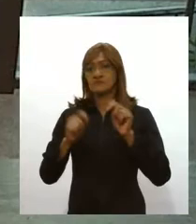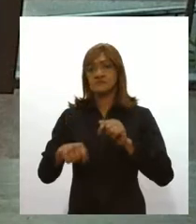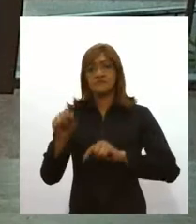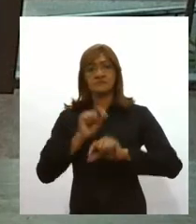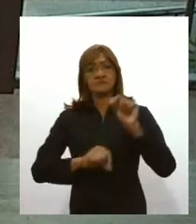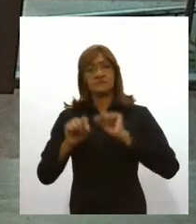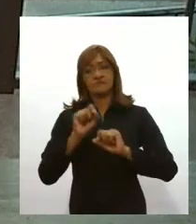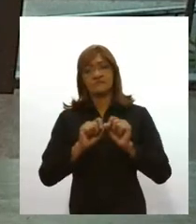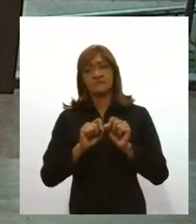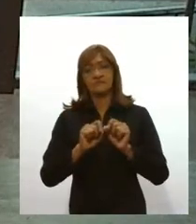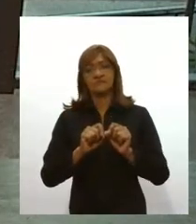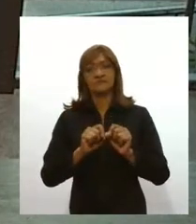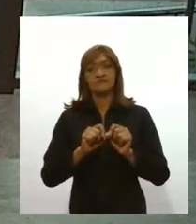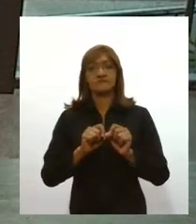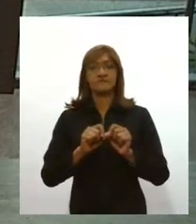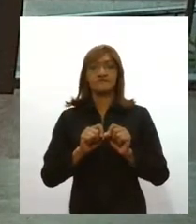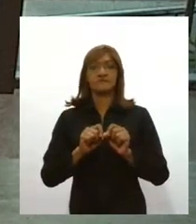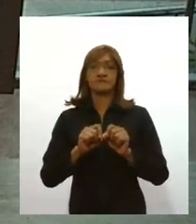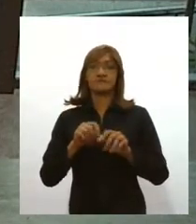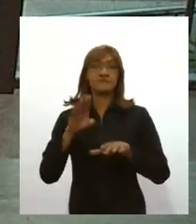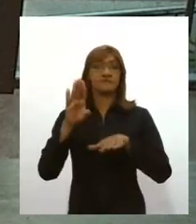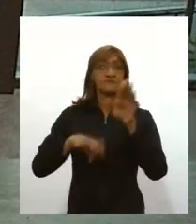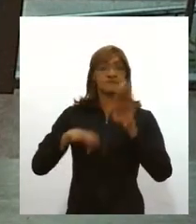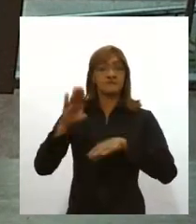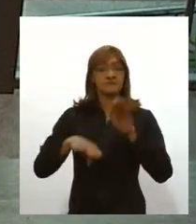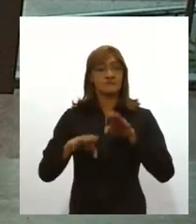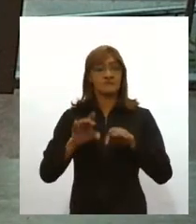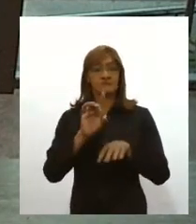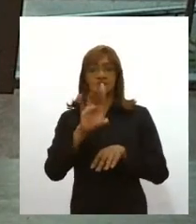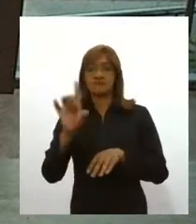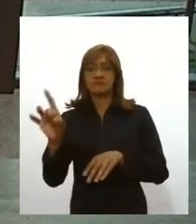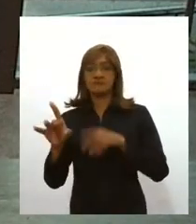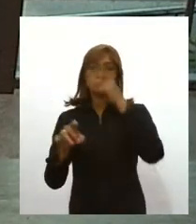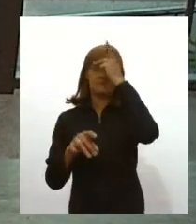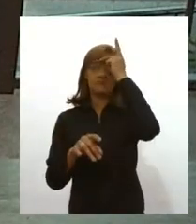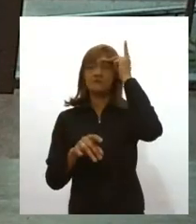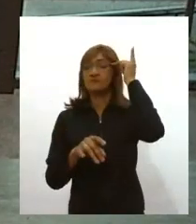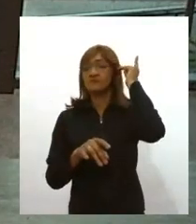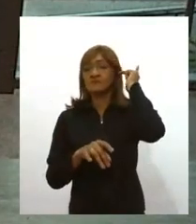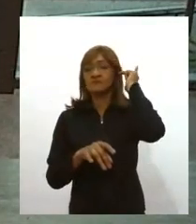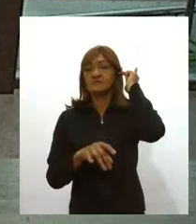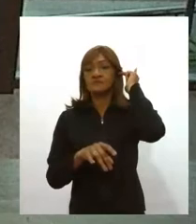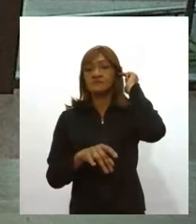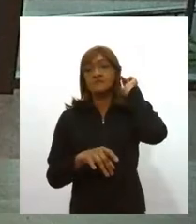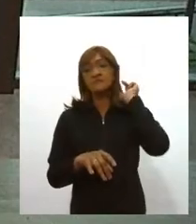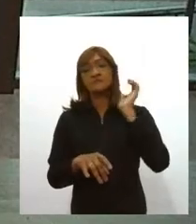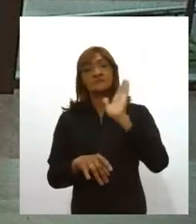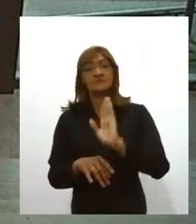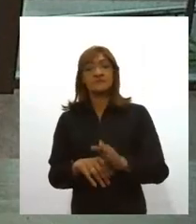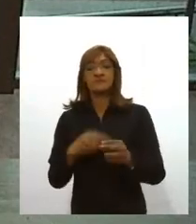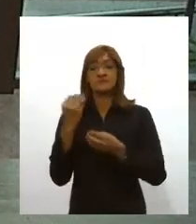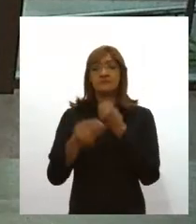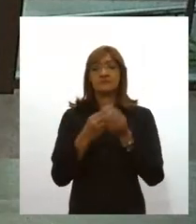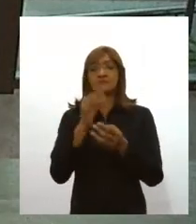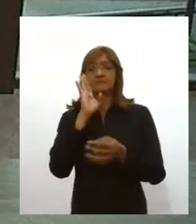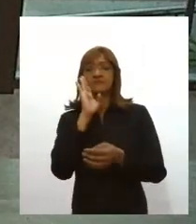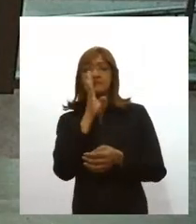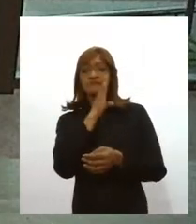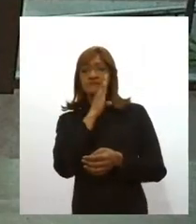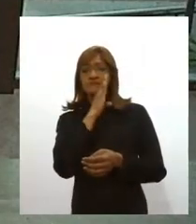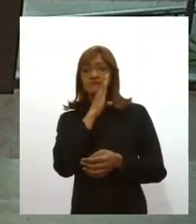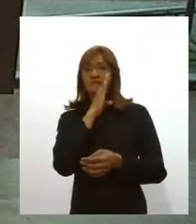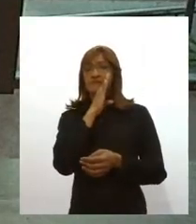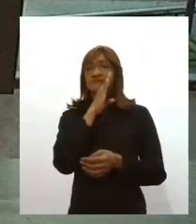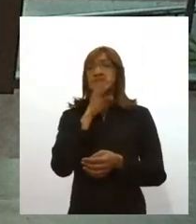dependendo da atitude mesmo das pessoas, porque ele falou, inclusive citou, a questão dos bares e restaurantes, que houve aí um